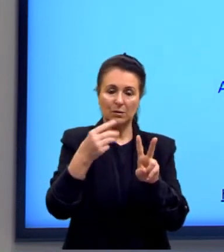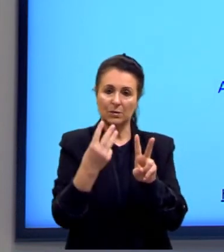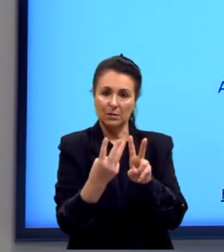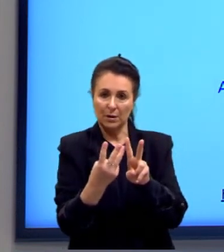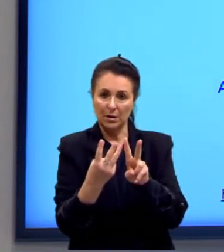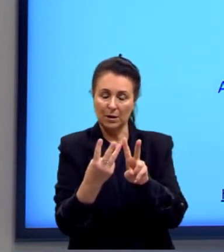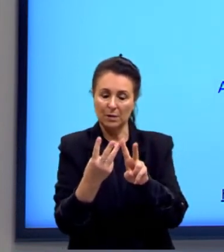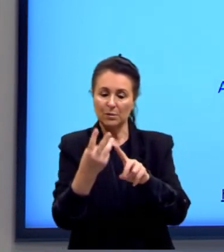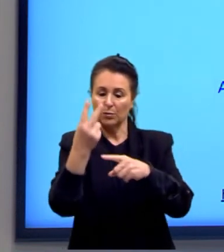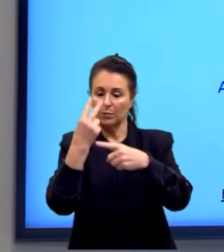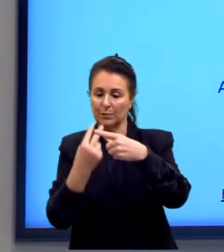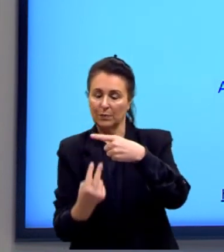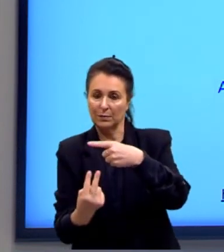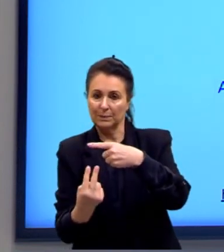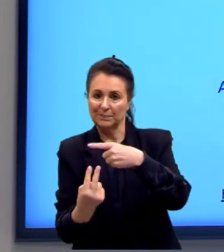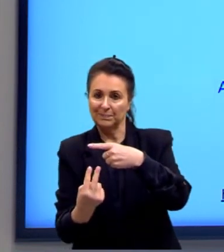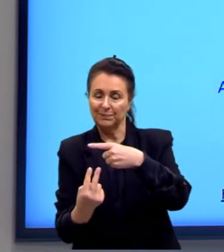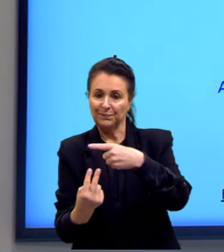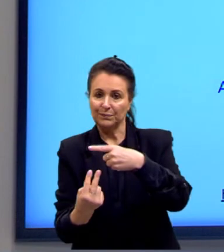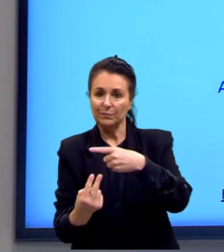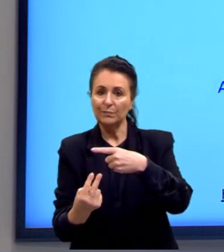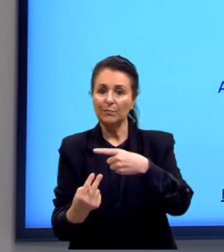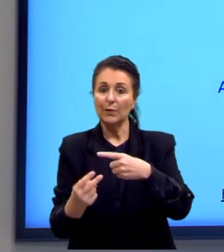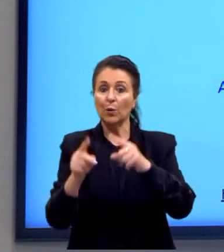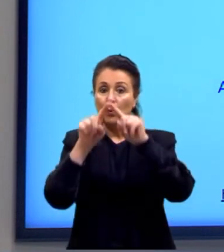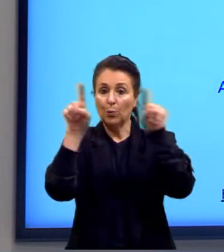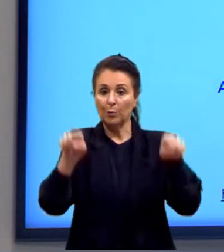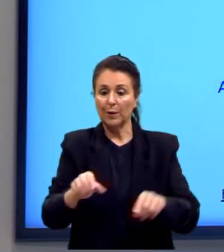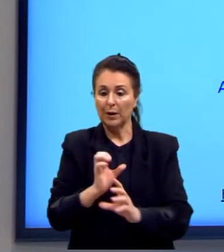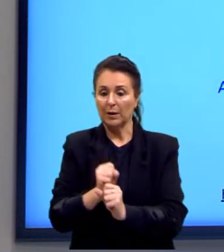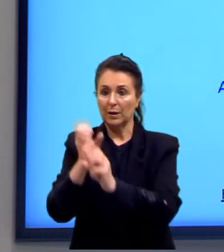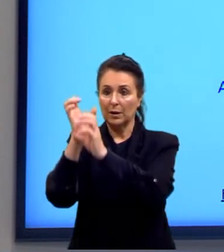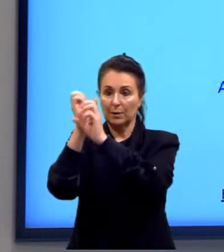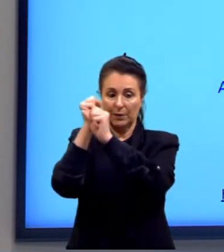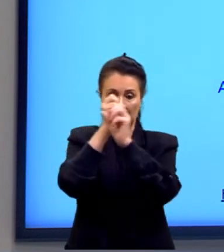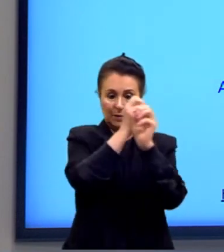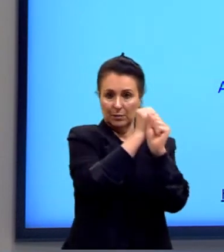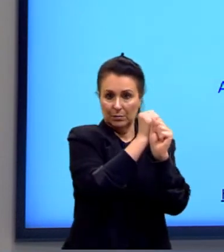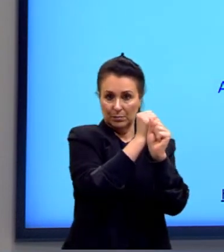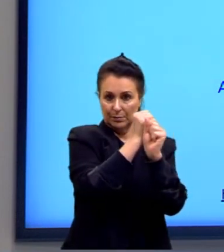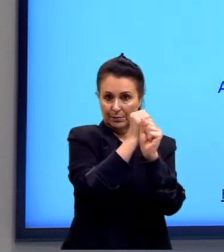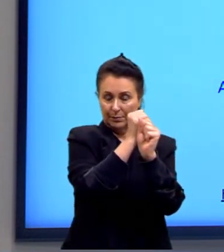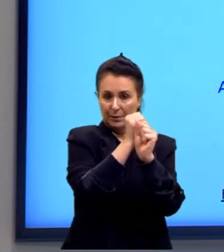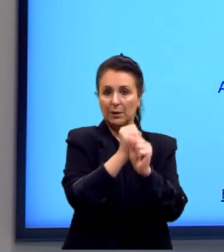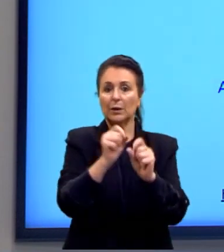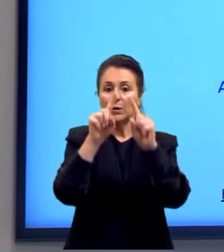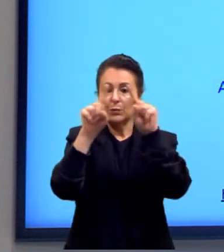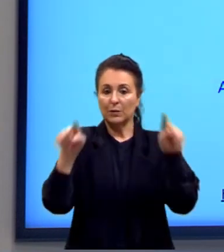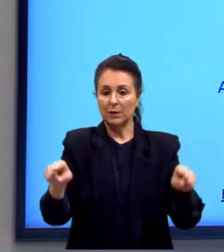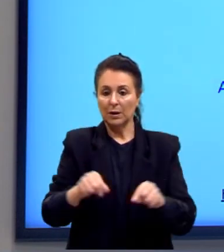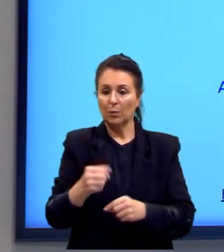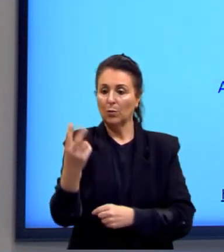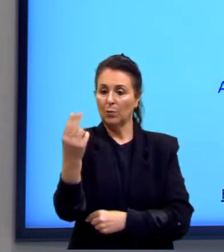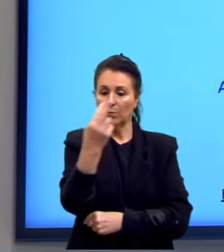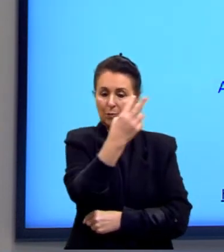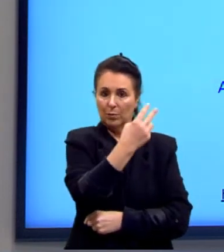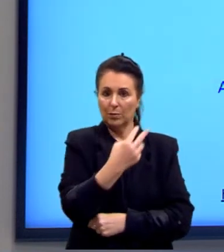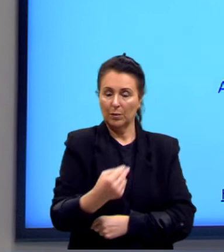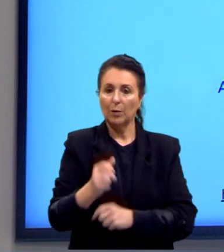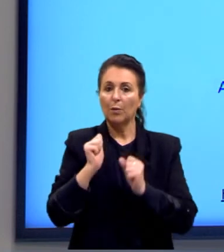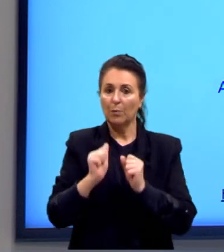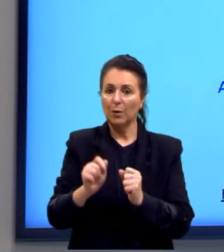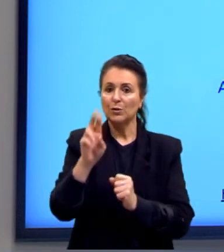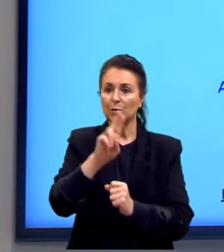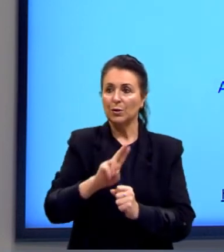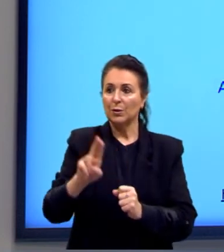sobre 2. O perímetro, então, que é a soma dos três lados em um triângulo equilátero, pode ser escrito, então,